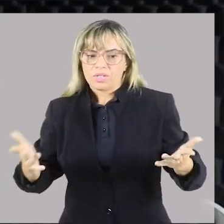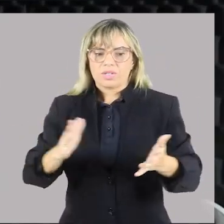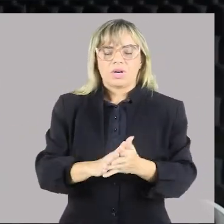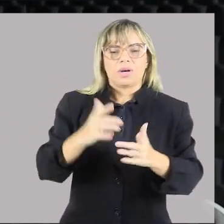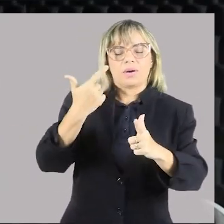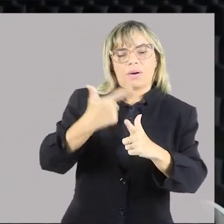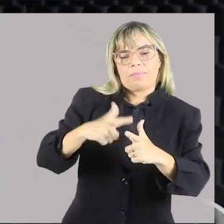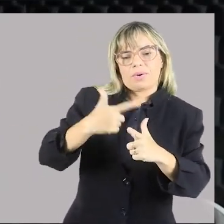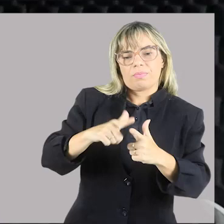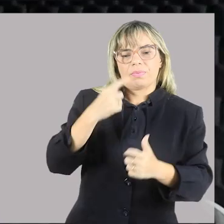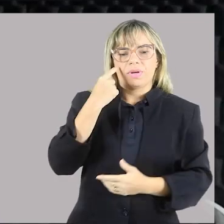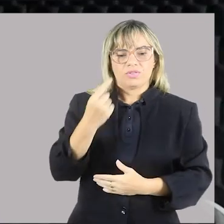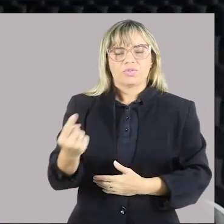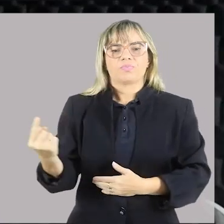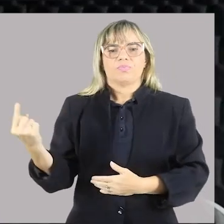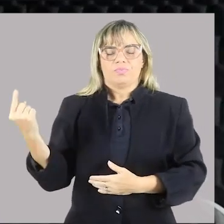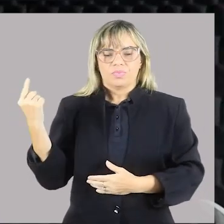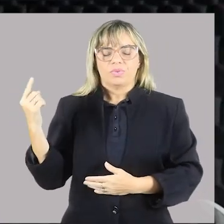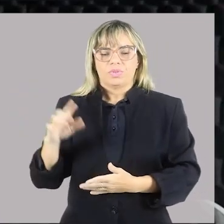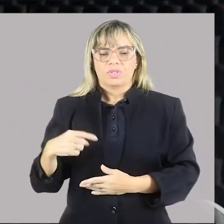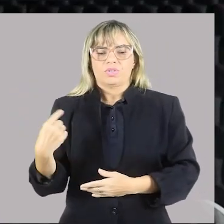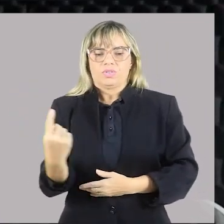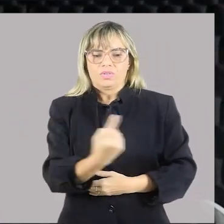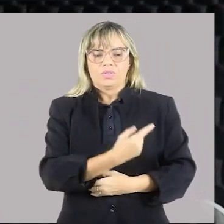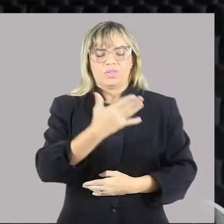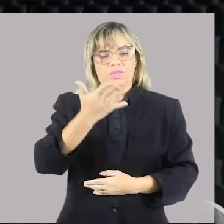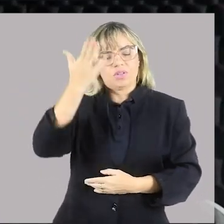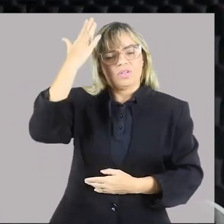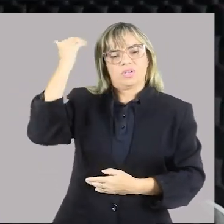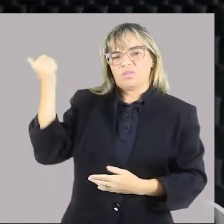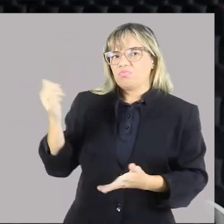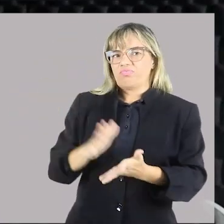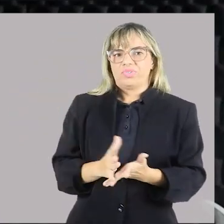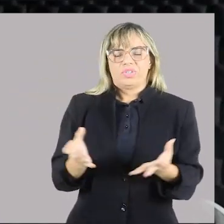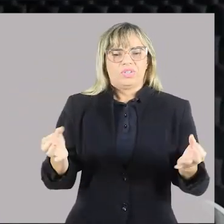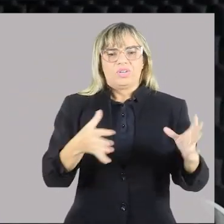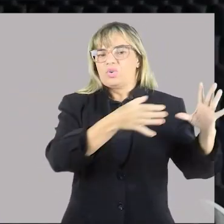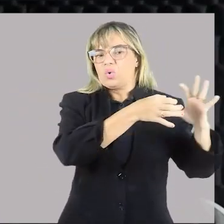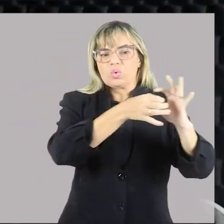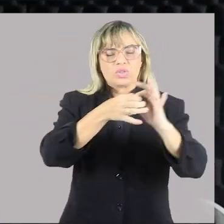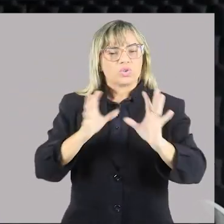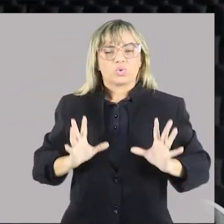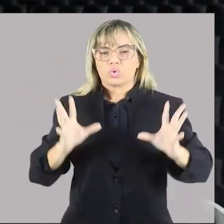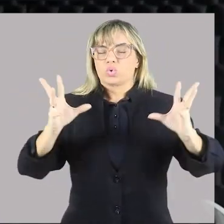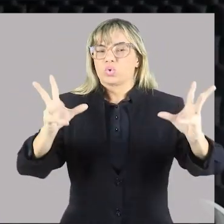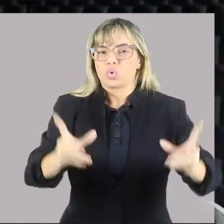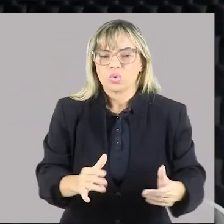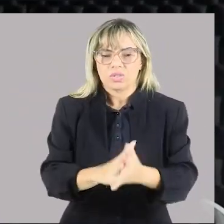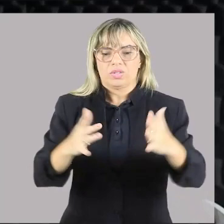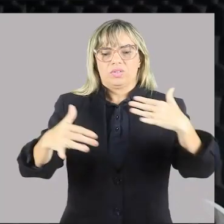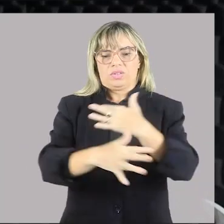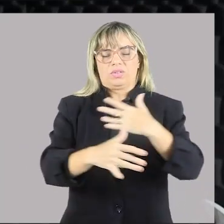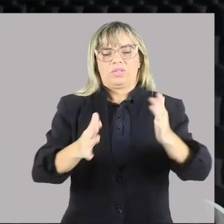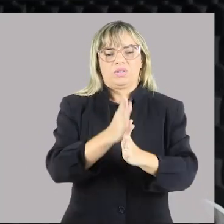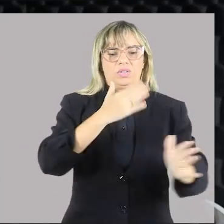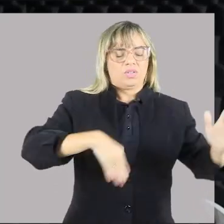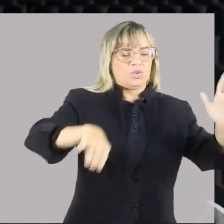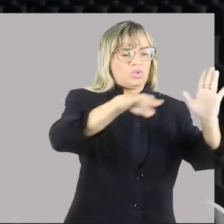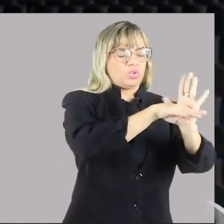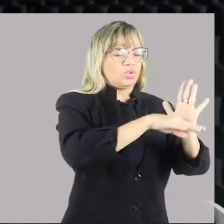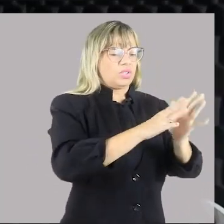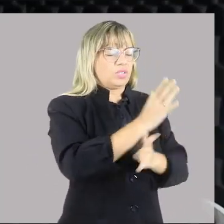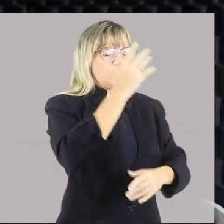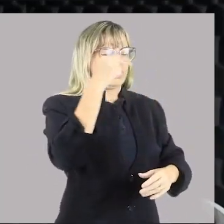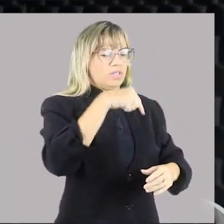problemáticas que nós sabemos perfeitamente, que é no contexto geral. Ou seja, se eu chego em São Paulo,